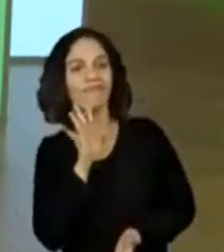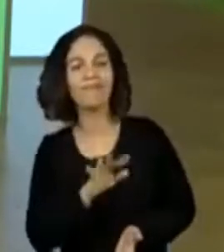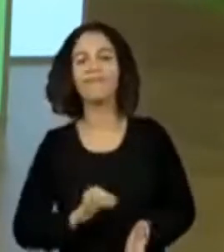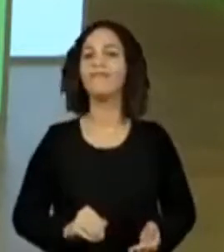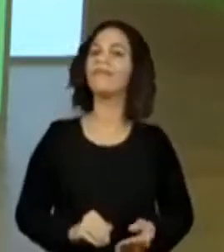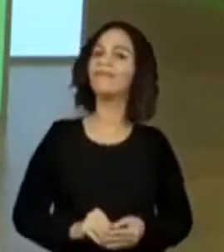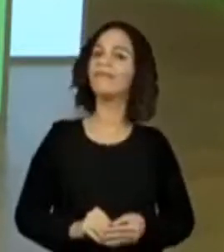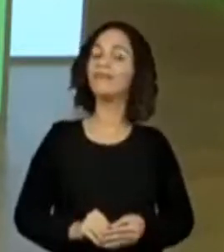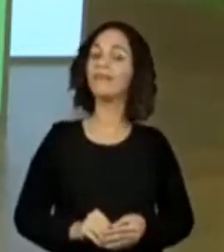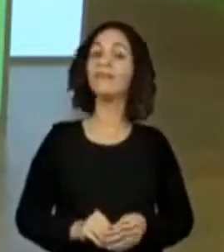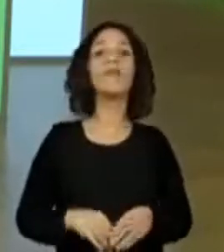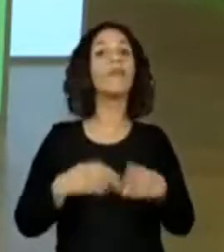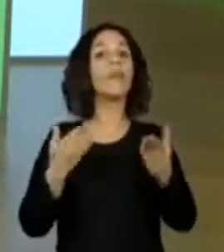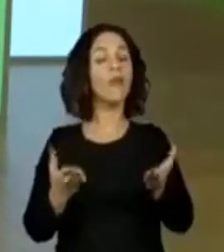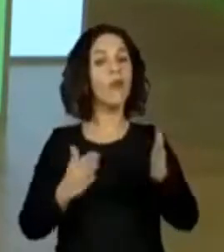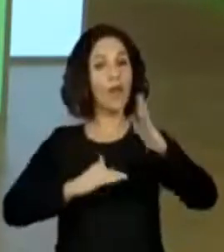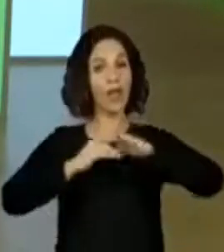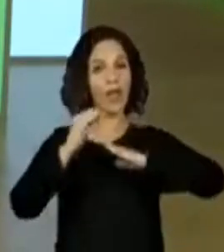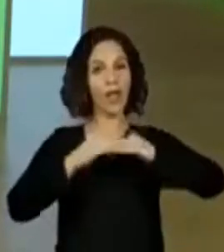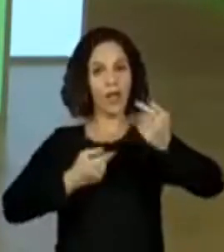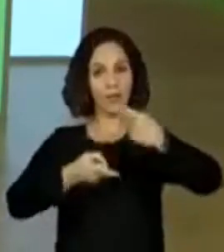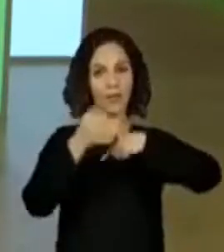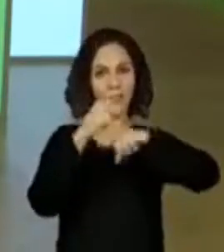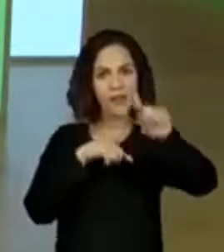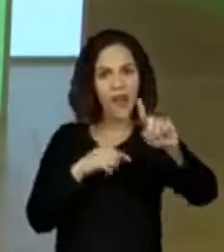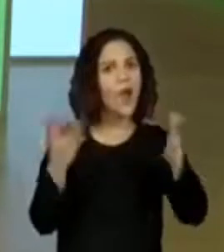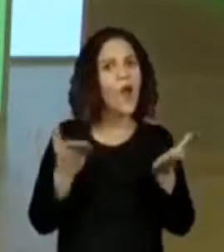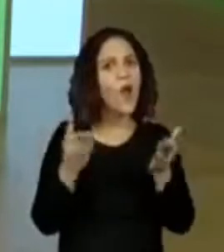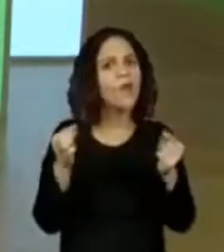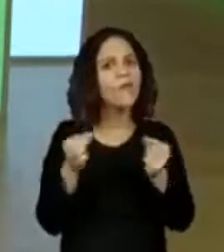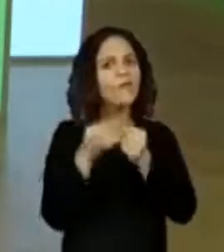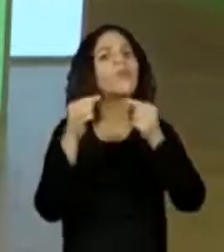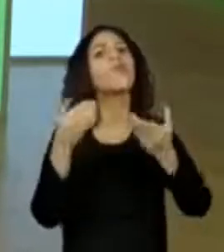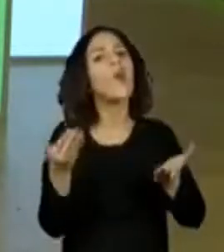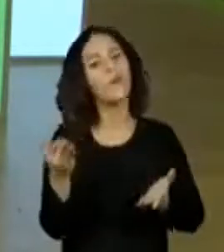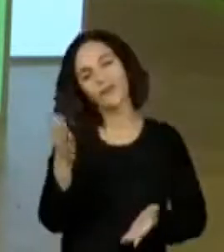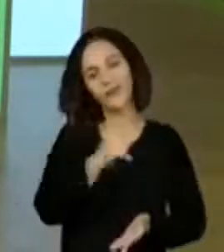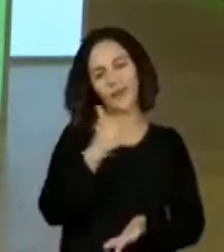comigo descobrir qual é a habilidade que nós vamos aprender hoje? Vem cá!